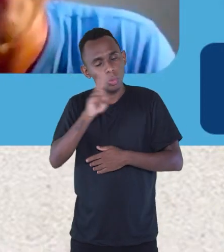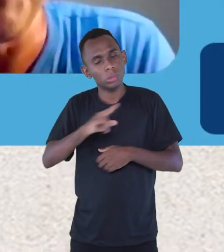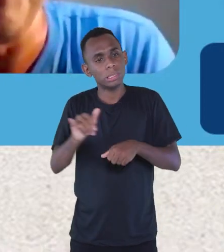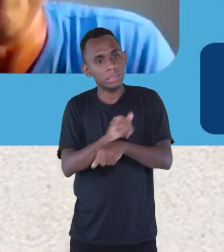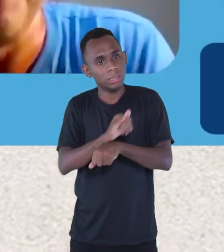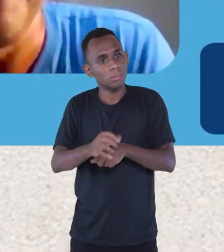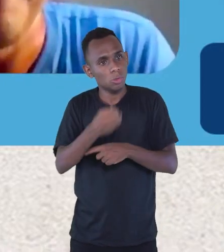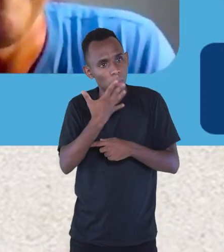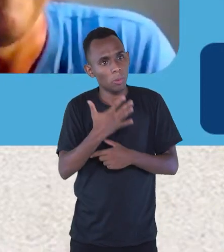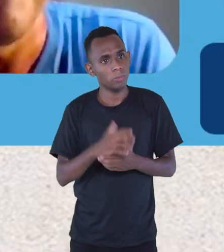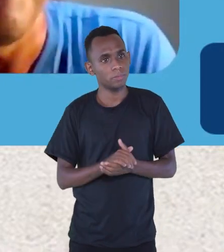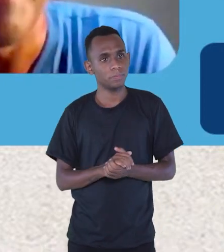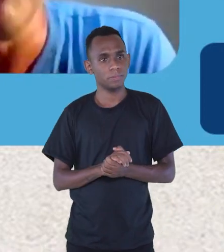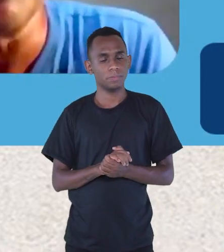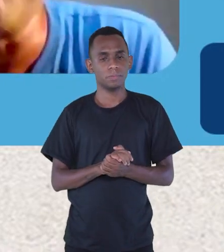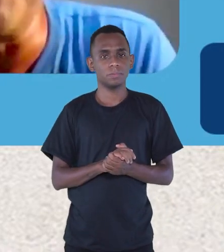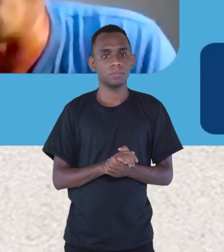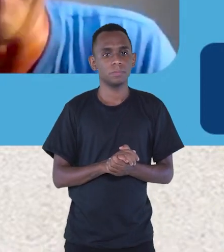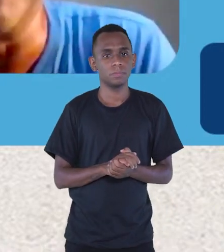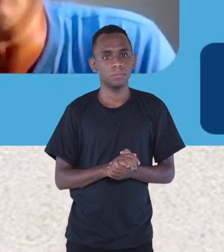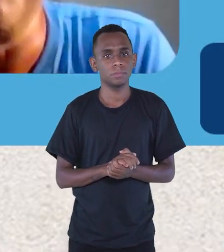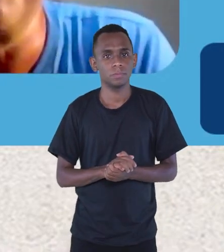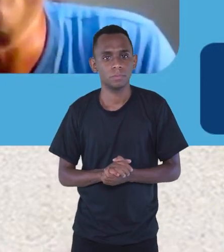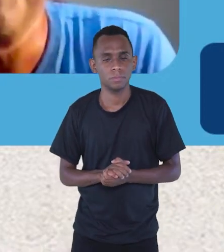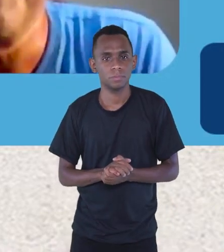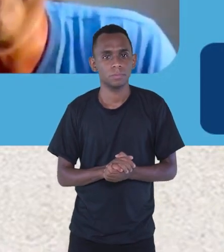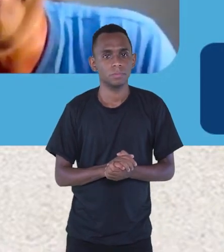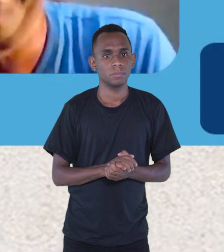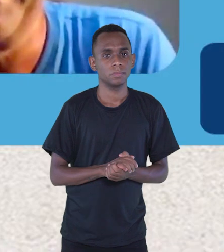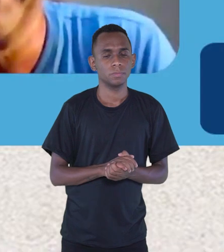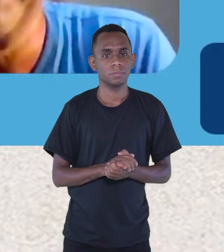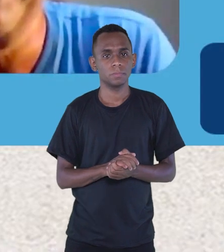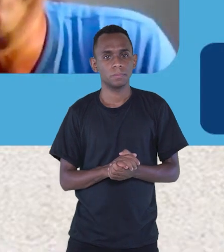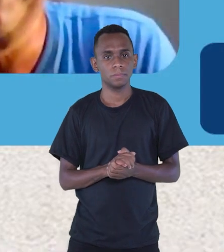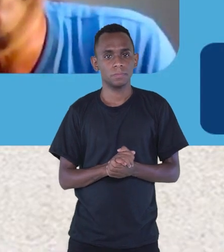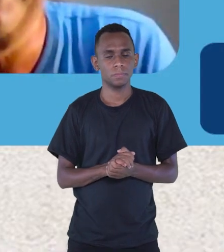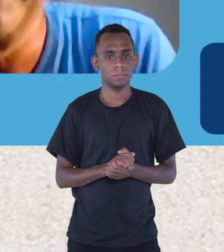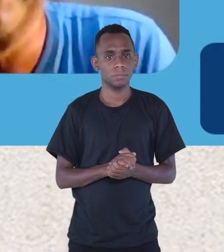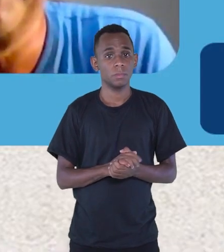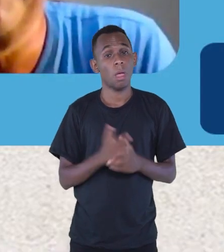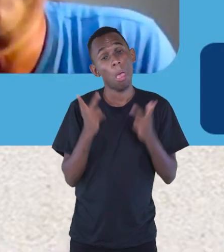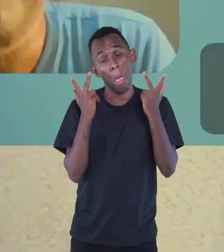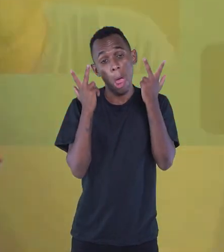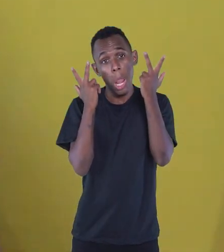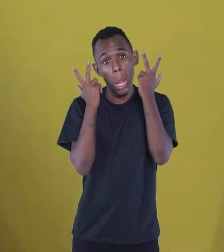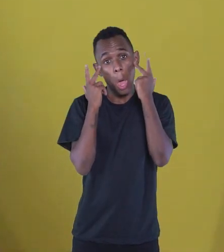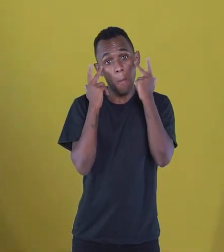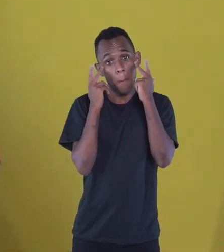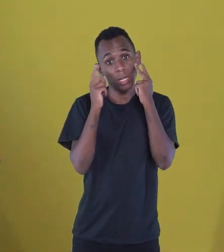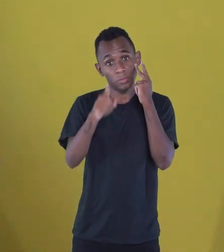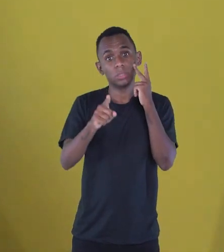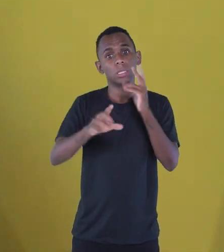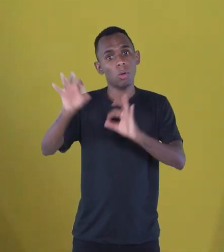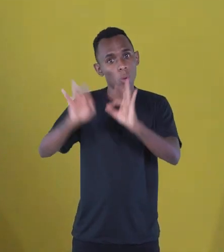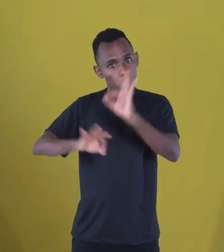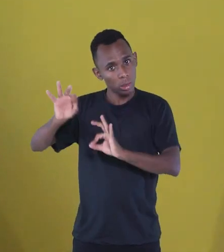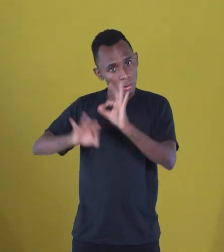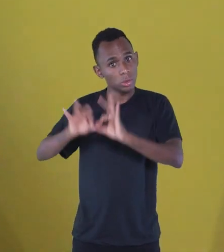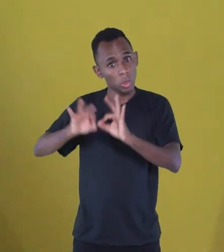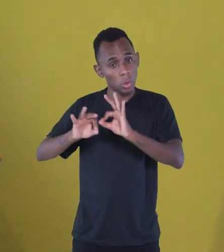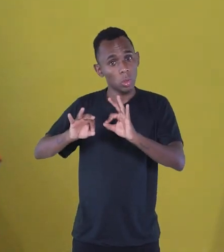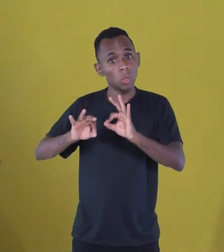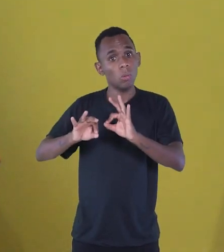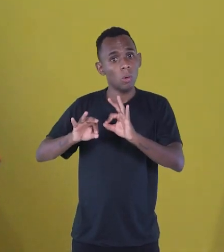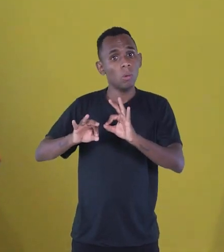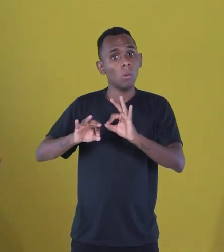É muito divertido. É um desafio a mais. É. Geralmente, também, você agora como editor, os